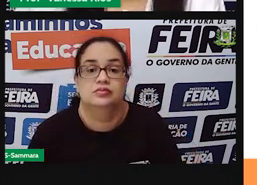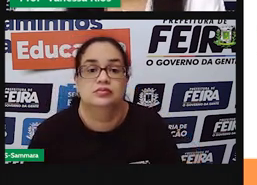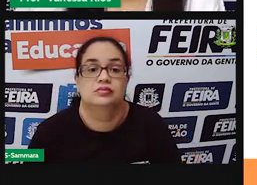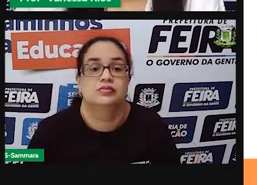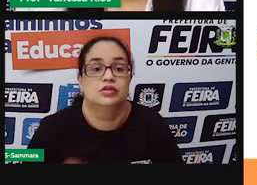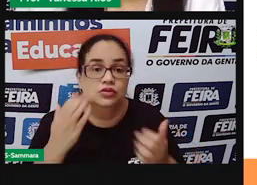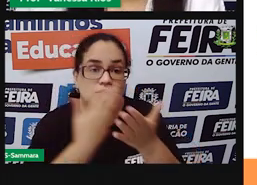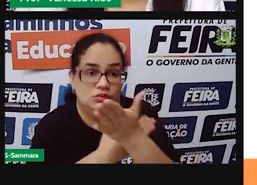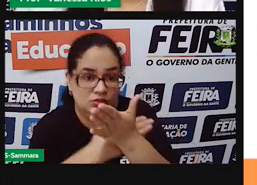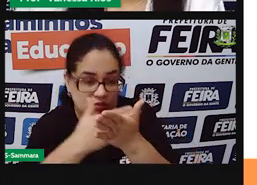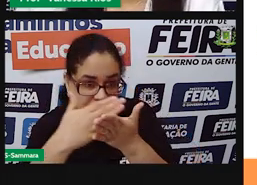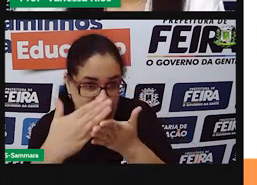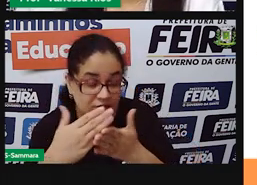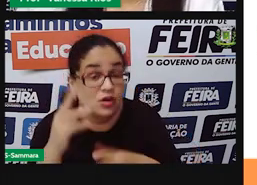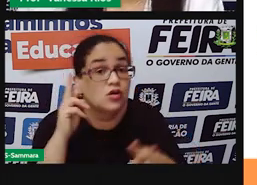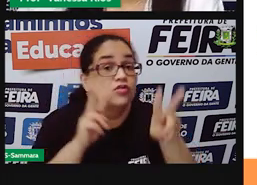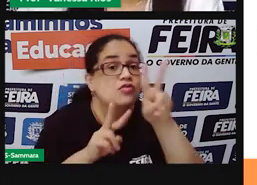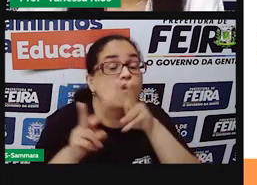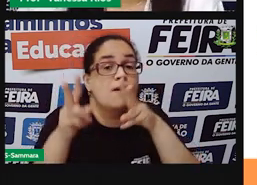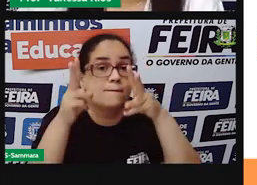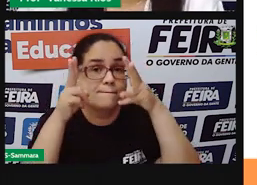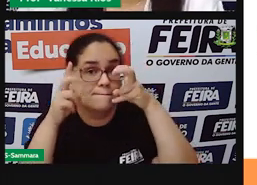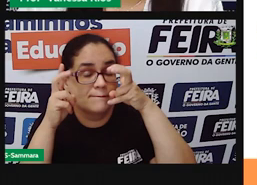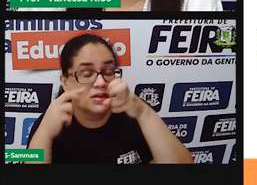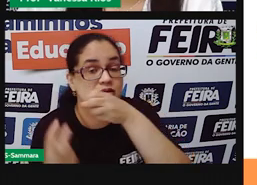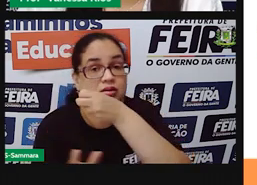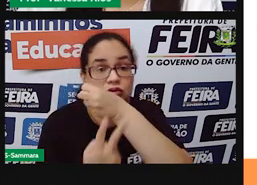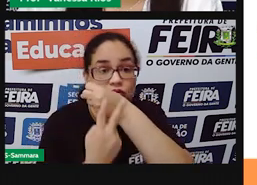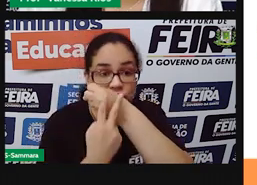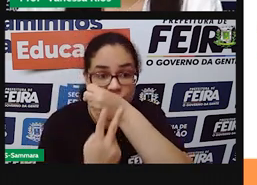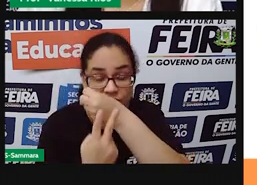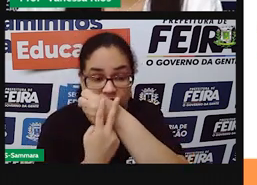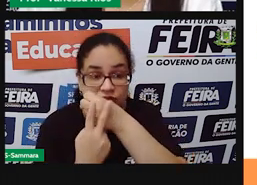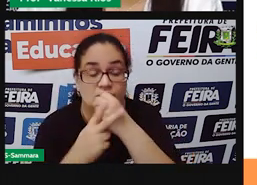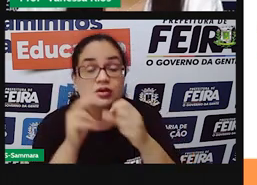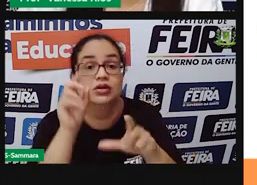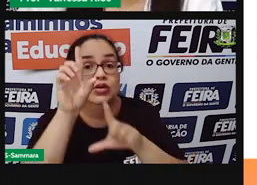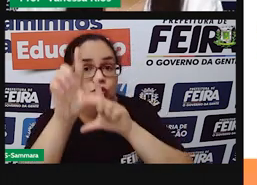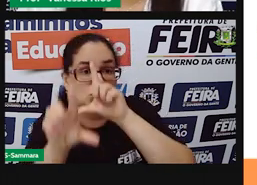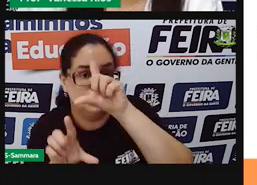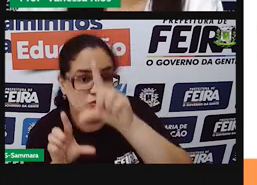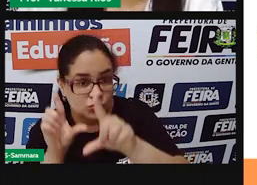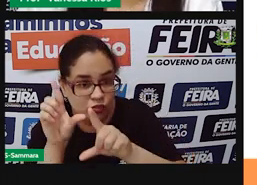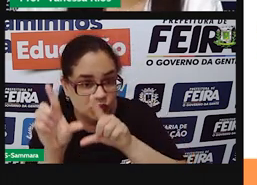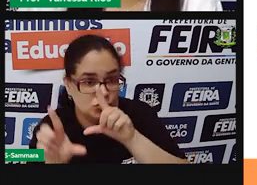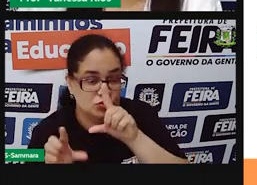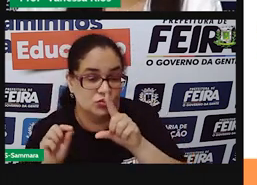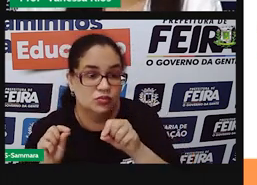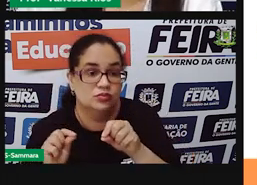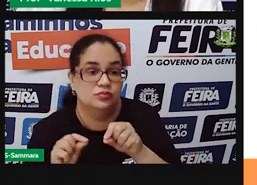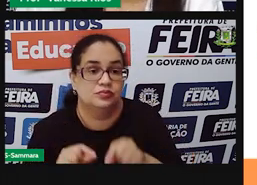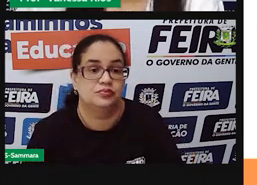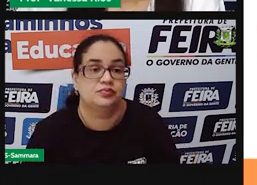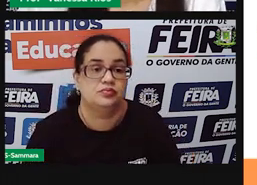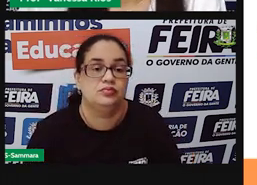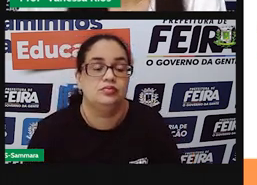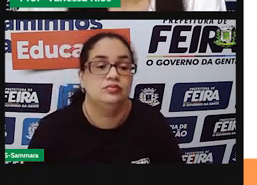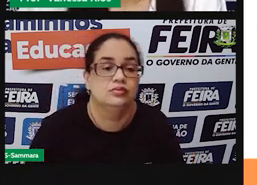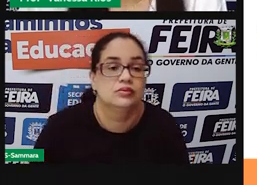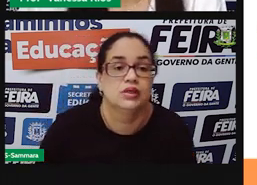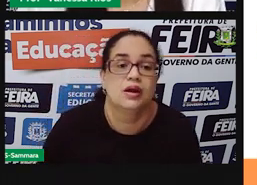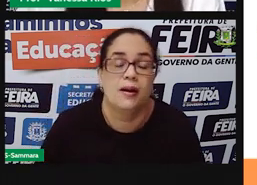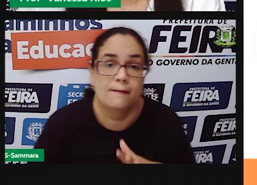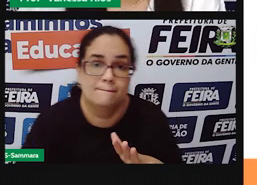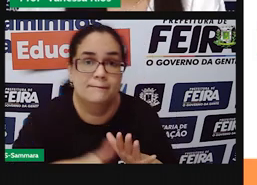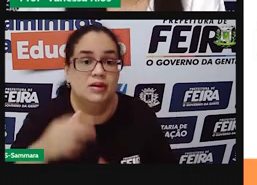começar a observar esses verbos, né? Foram selecionados, tirados lá da música. Então o